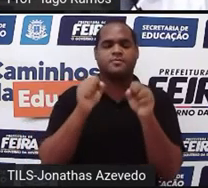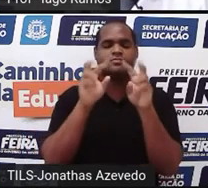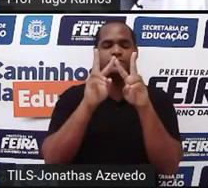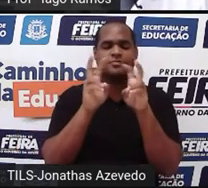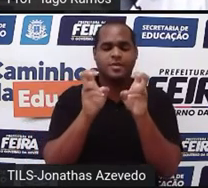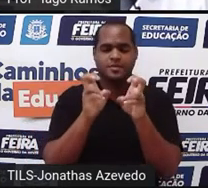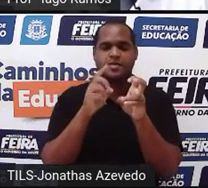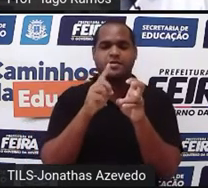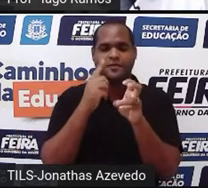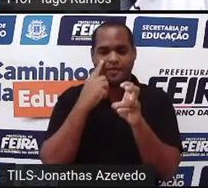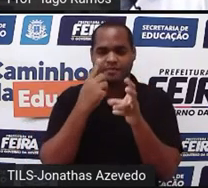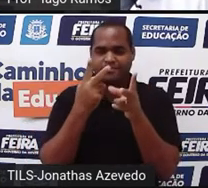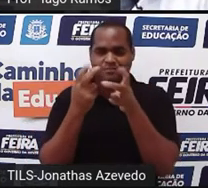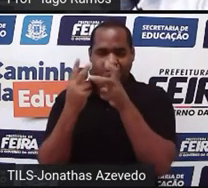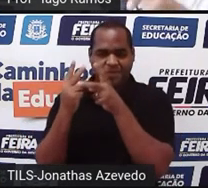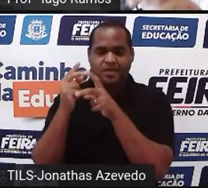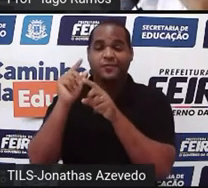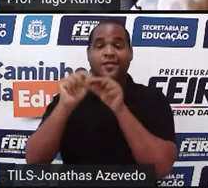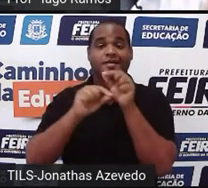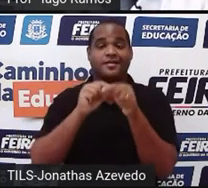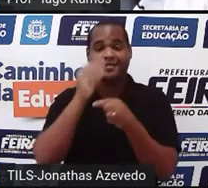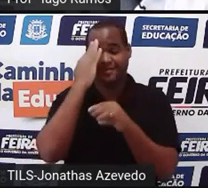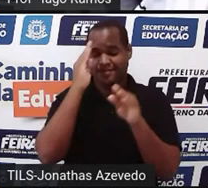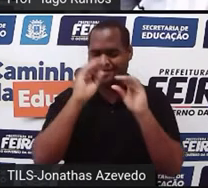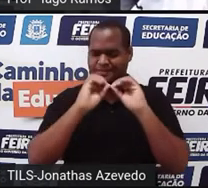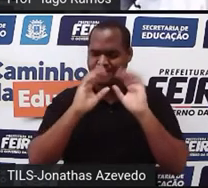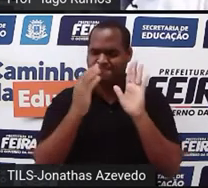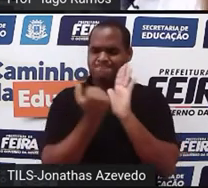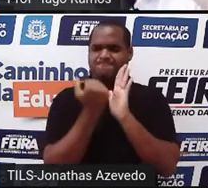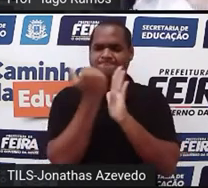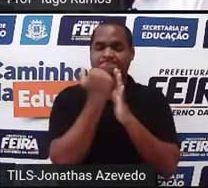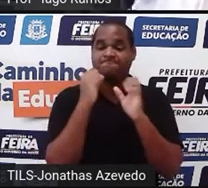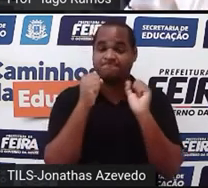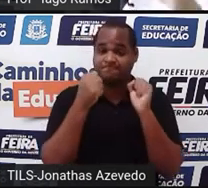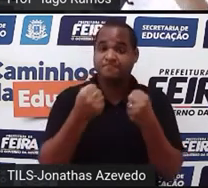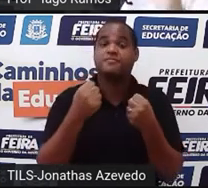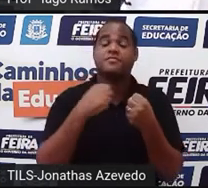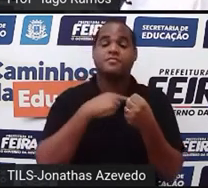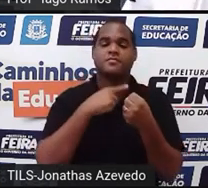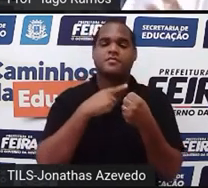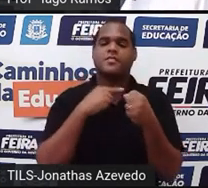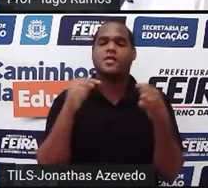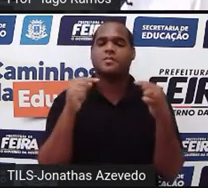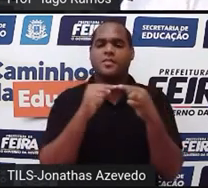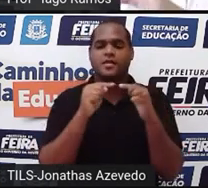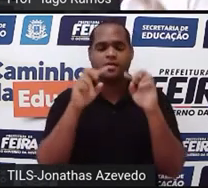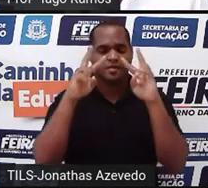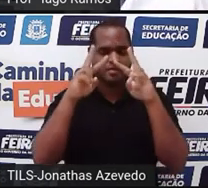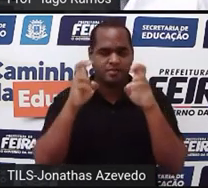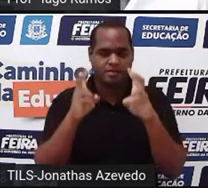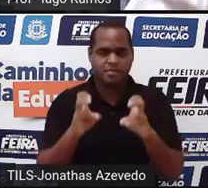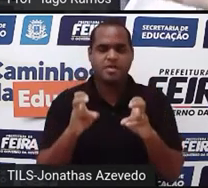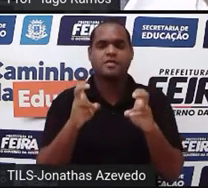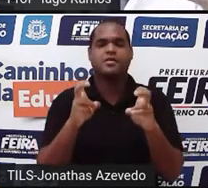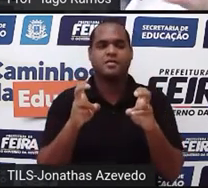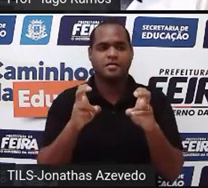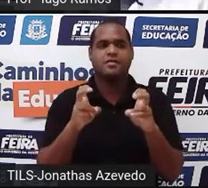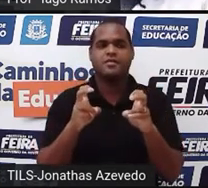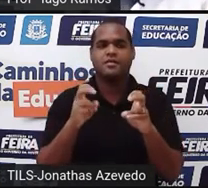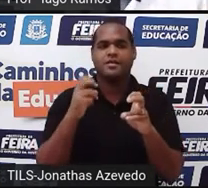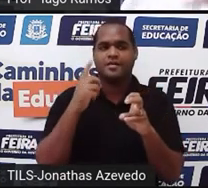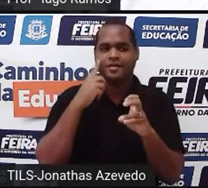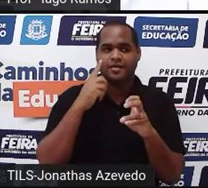ver, né? Então, a gente vai entender um pouco mais sobre esse assunto, sobre esse tema que é o